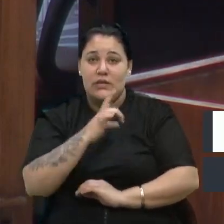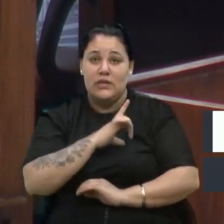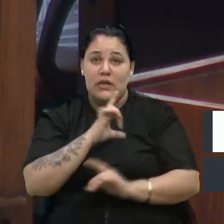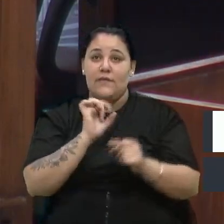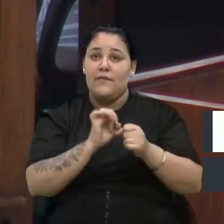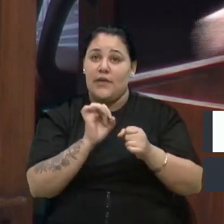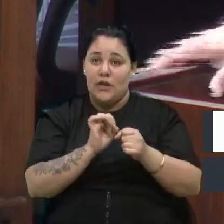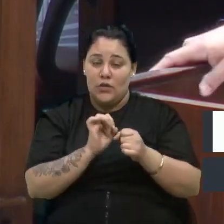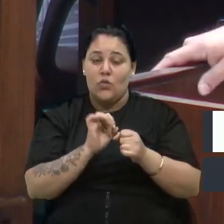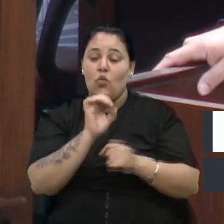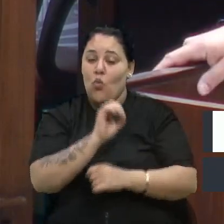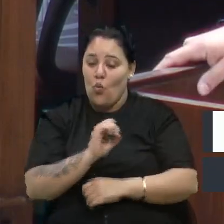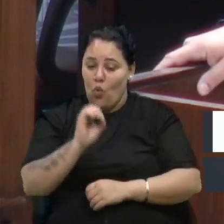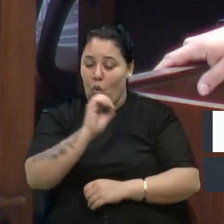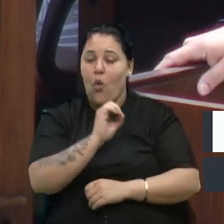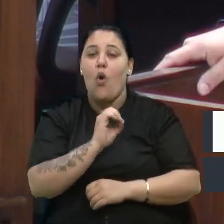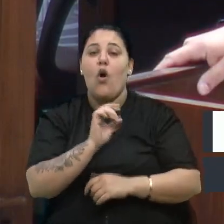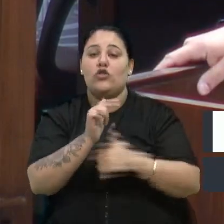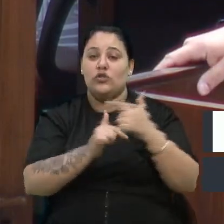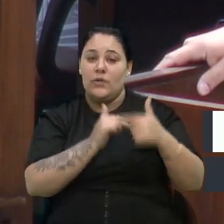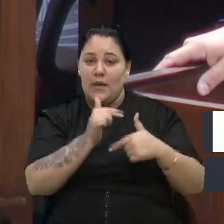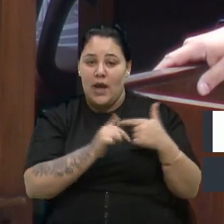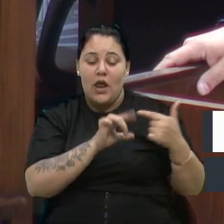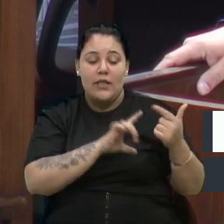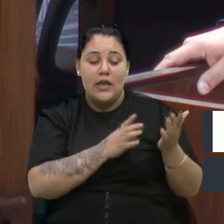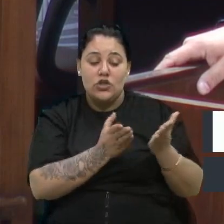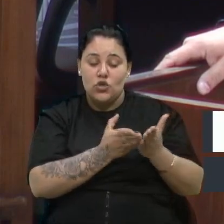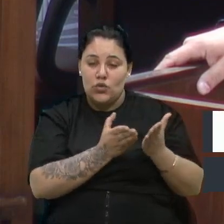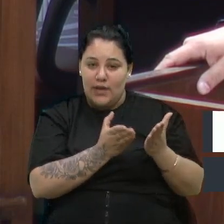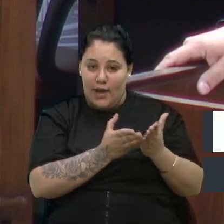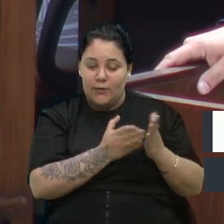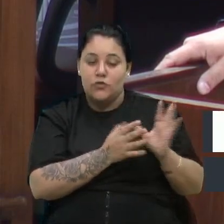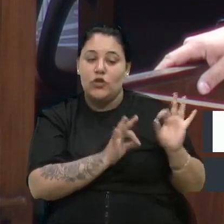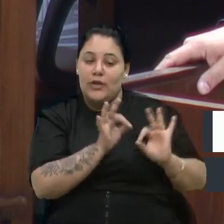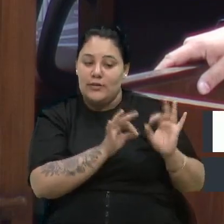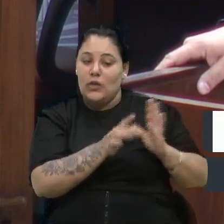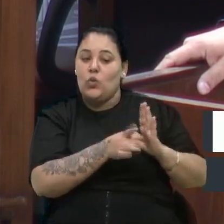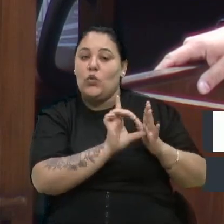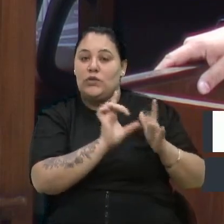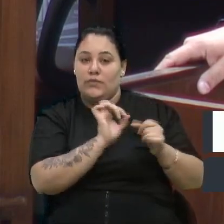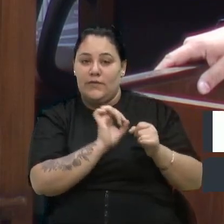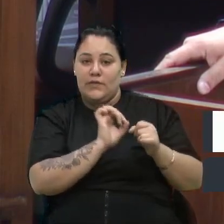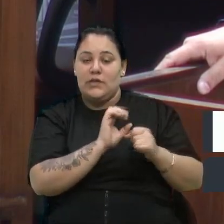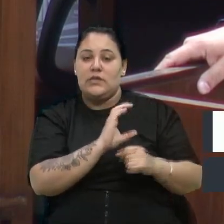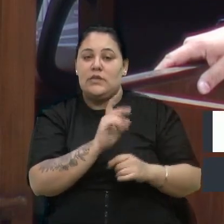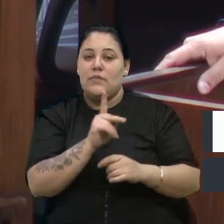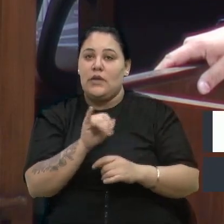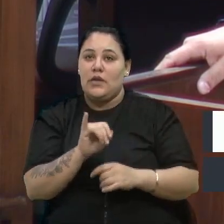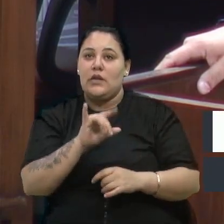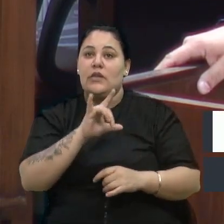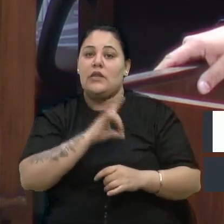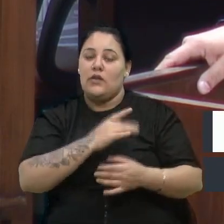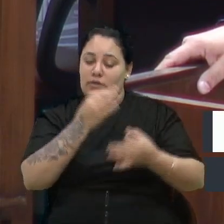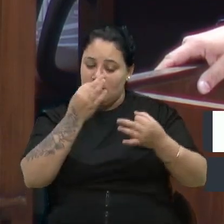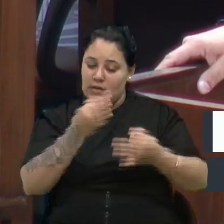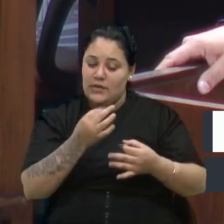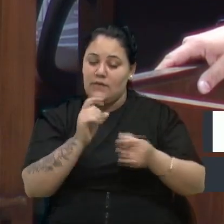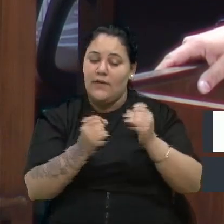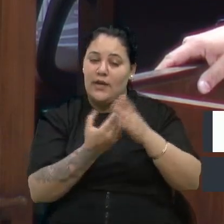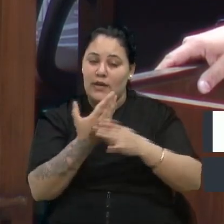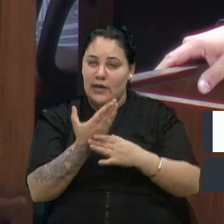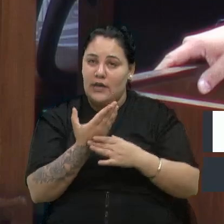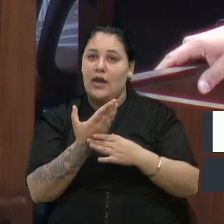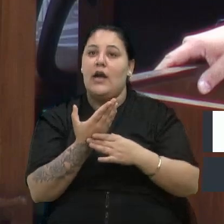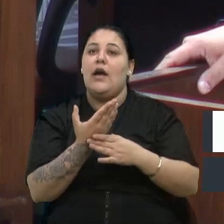belíssimo trabalho, estudado, se preparado, e vai produzir um relatório com informações